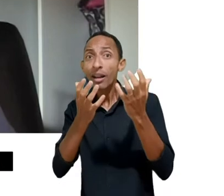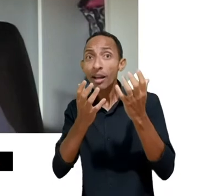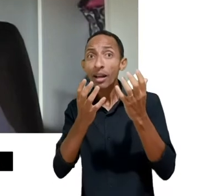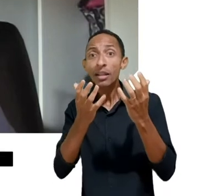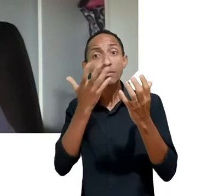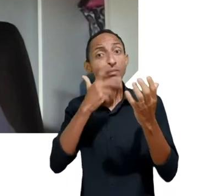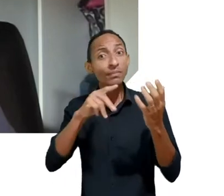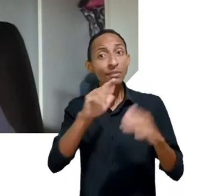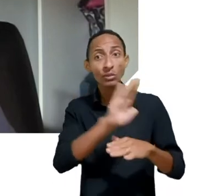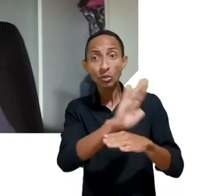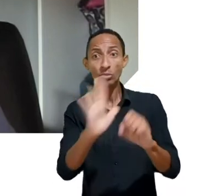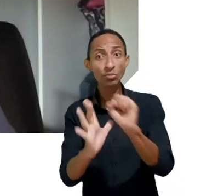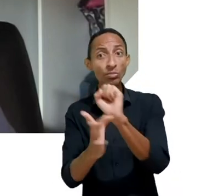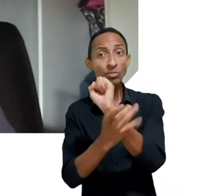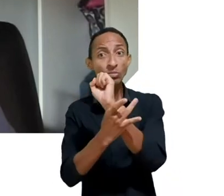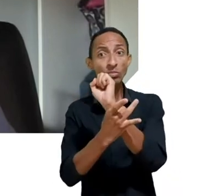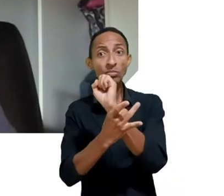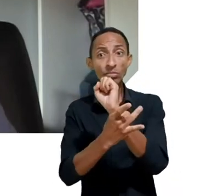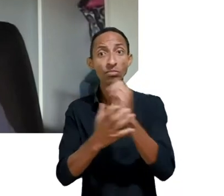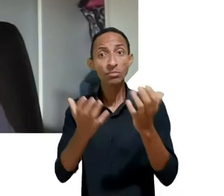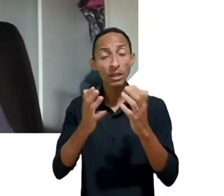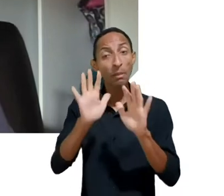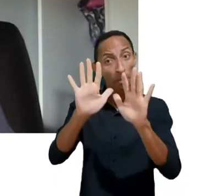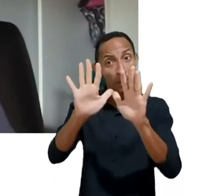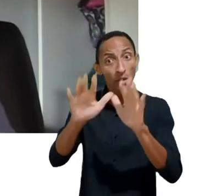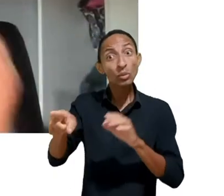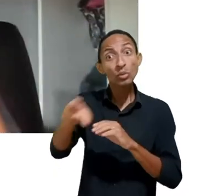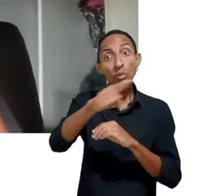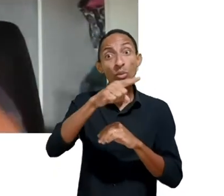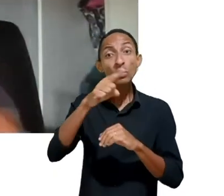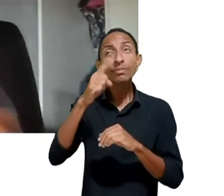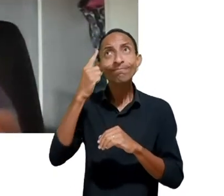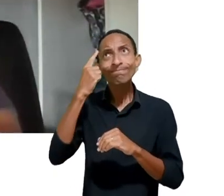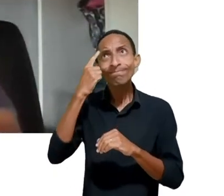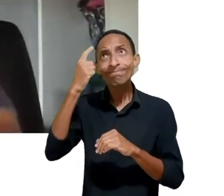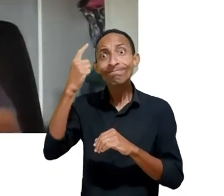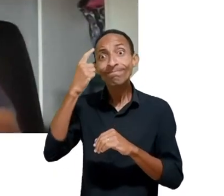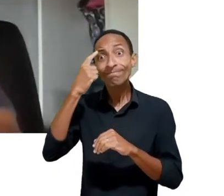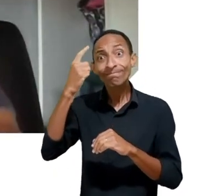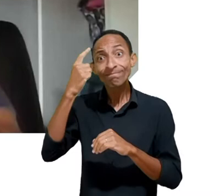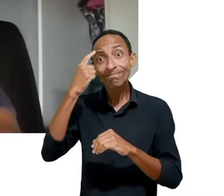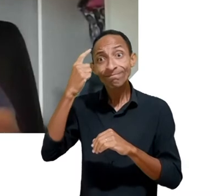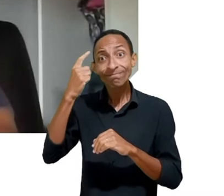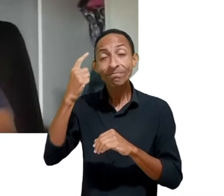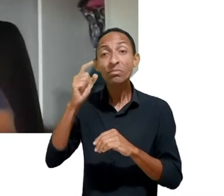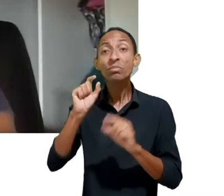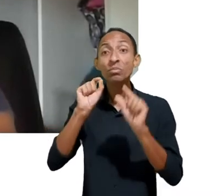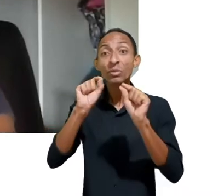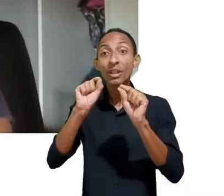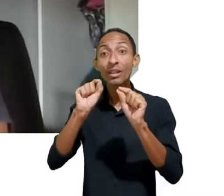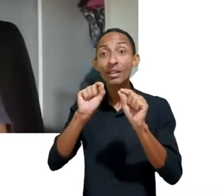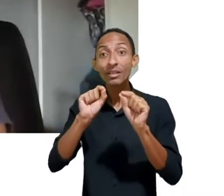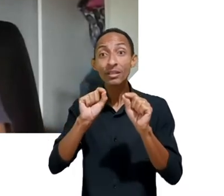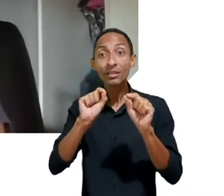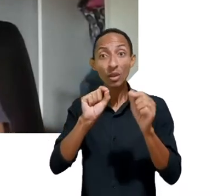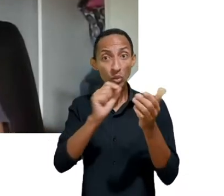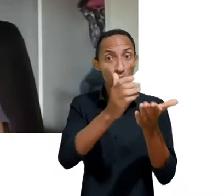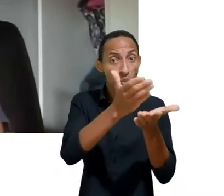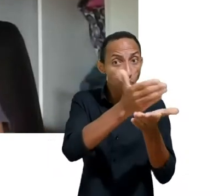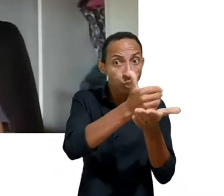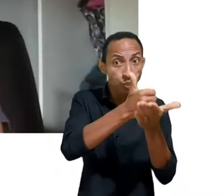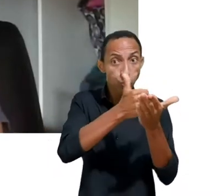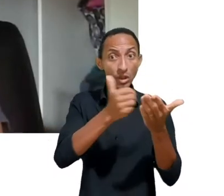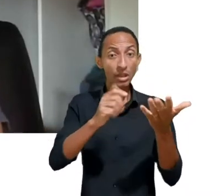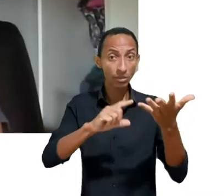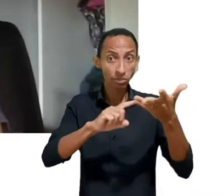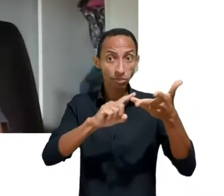os próprios ISPs, eles coletam e monetizam dados. Então,